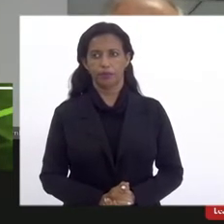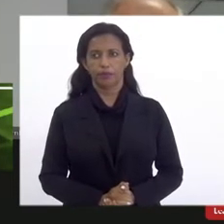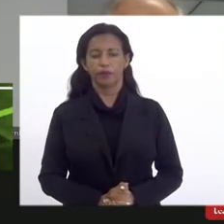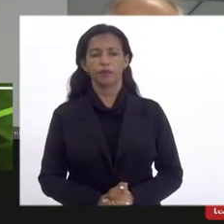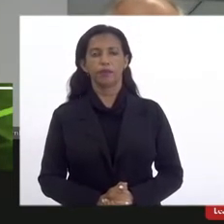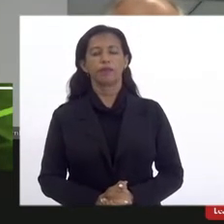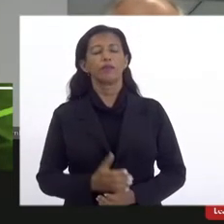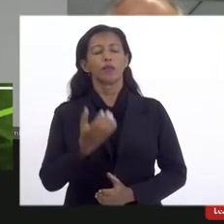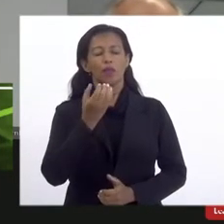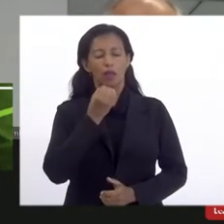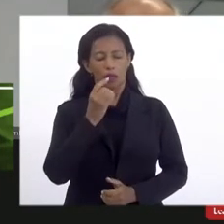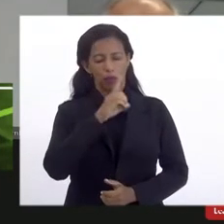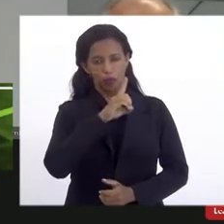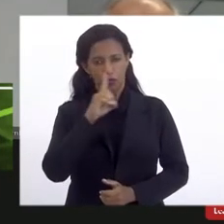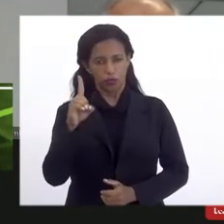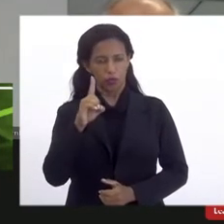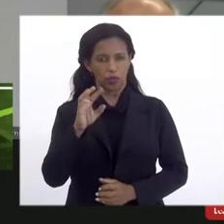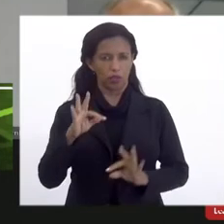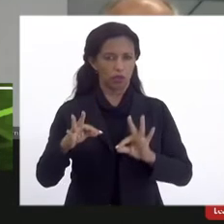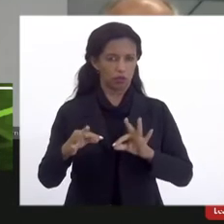Bom dia a todos. Me ouvem bem?